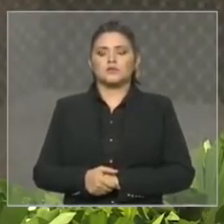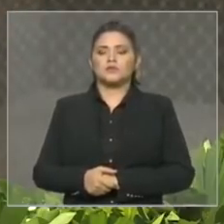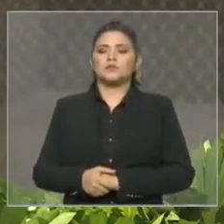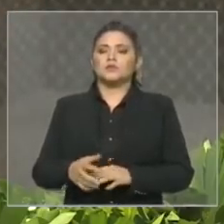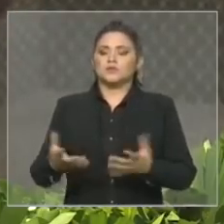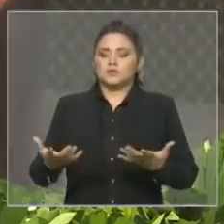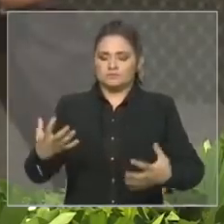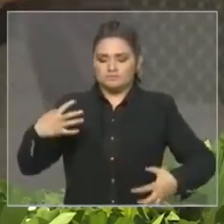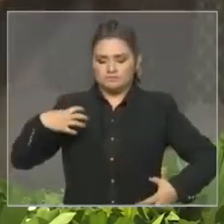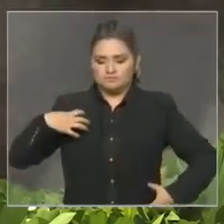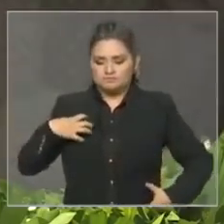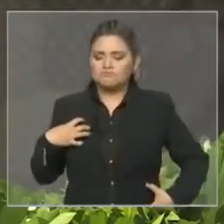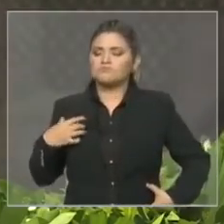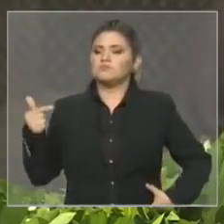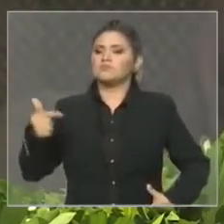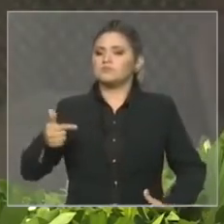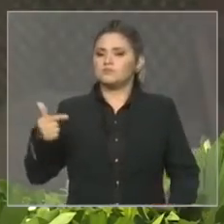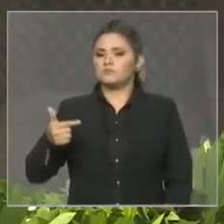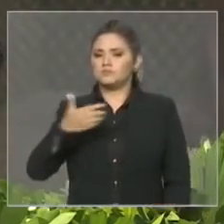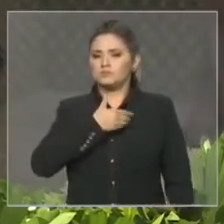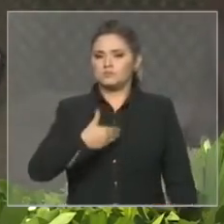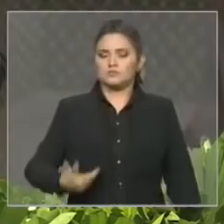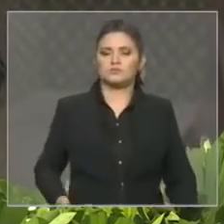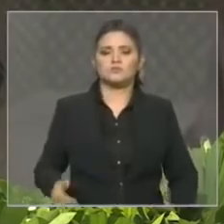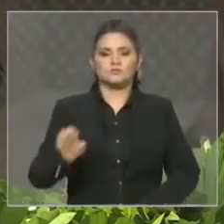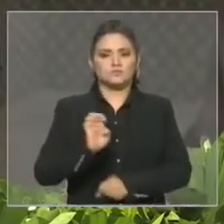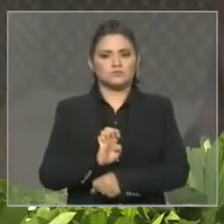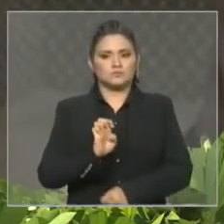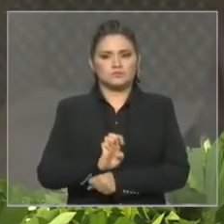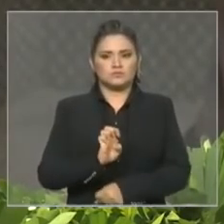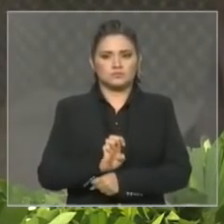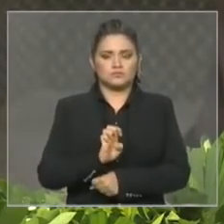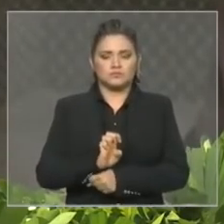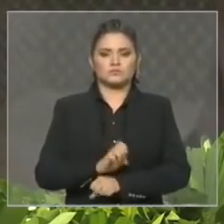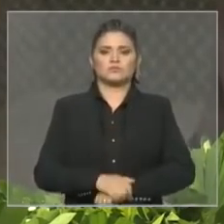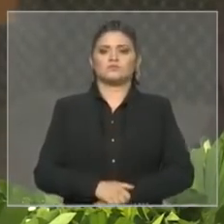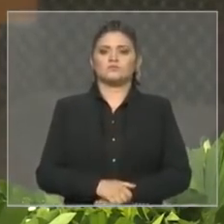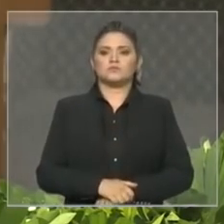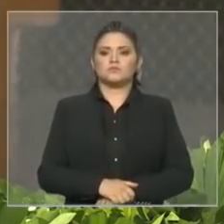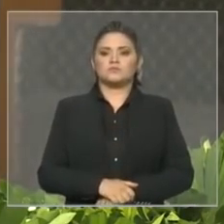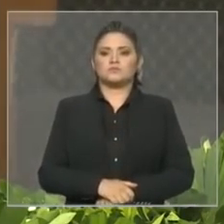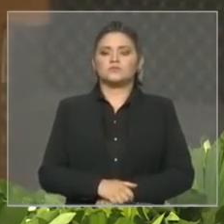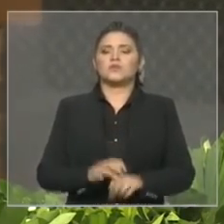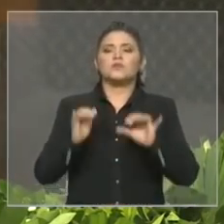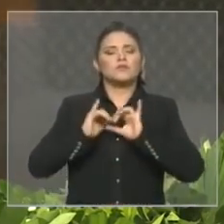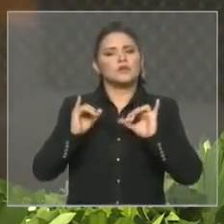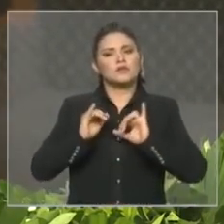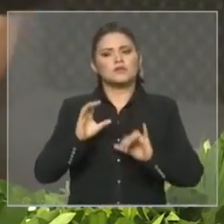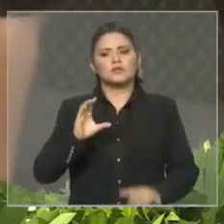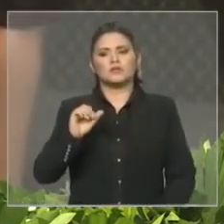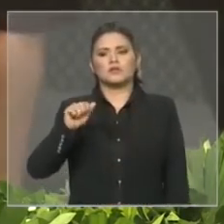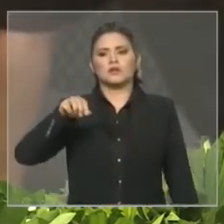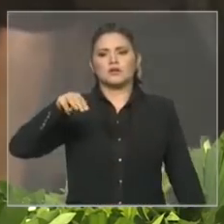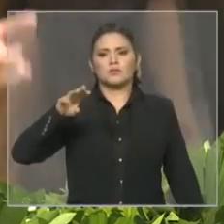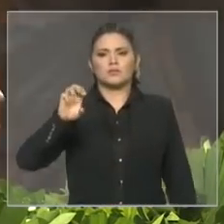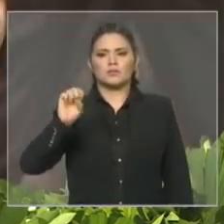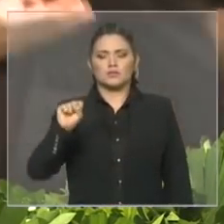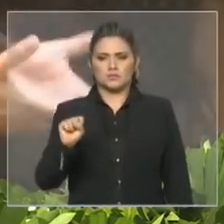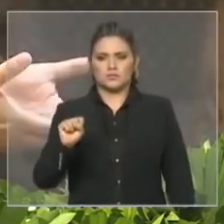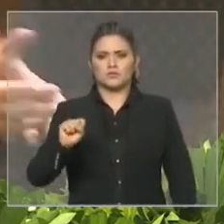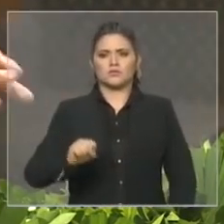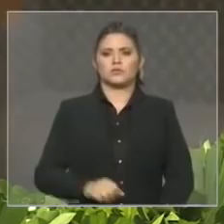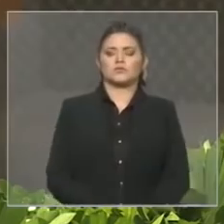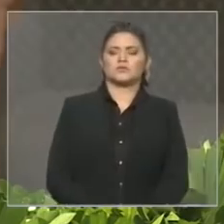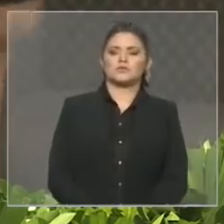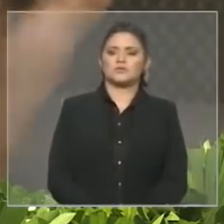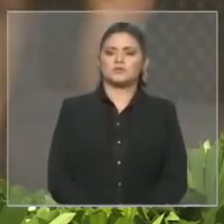de governador do Estado, evocando exatamente Camões. Além de tudo que estudei